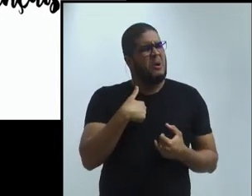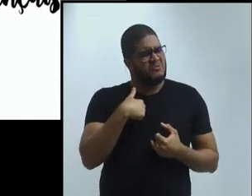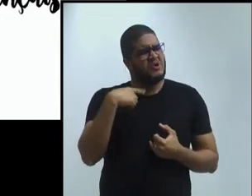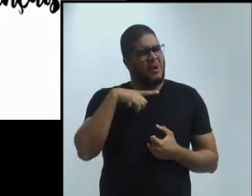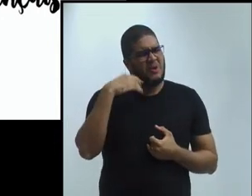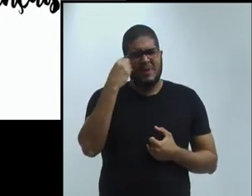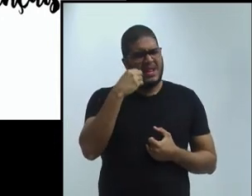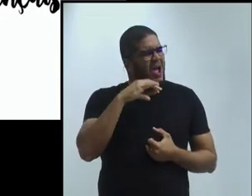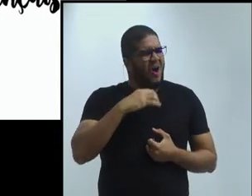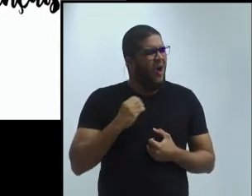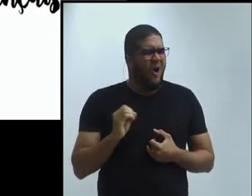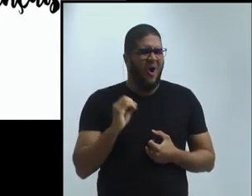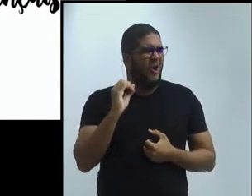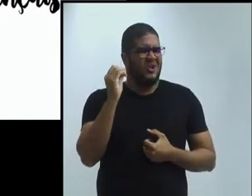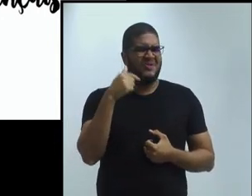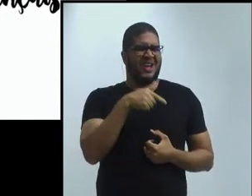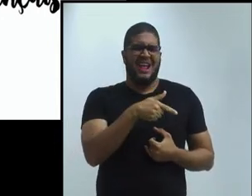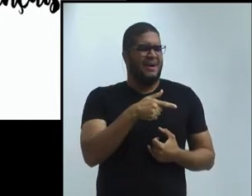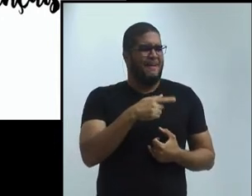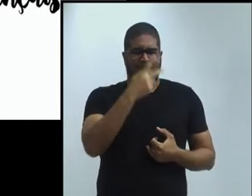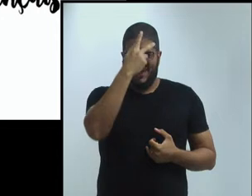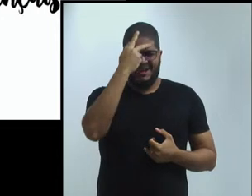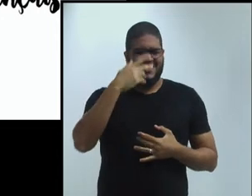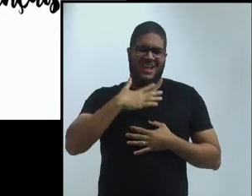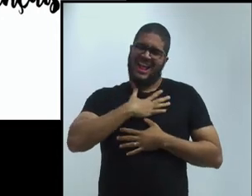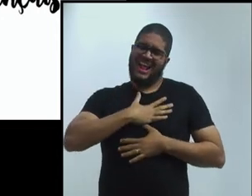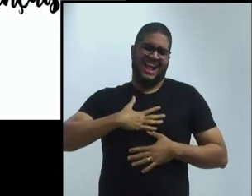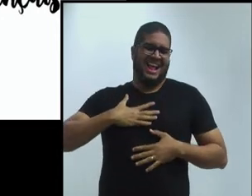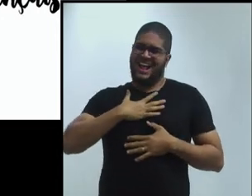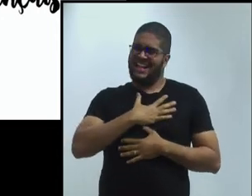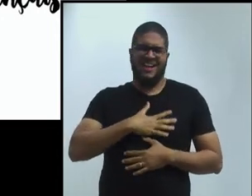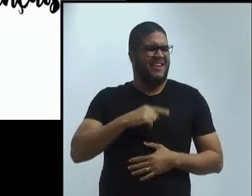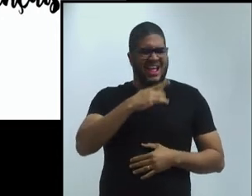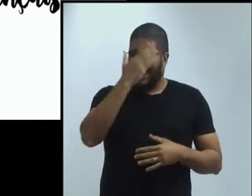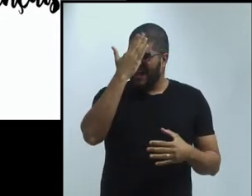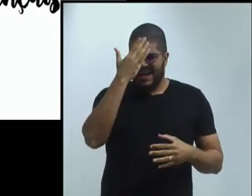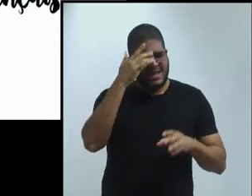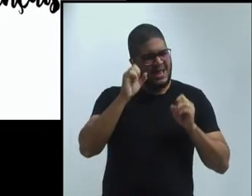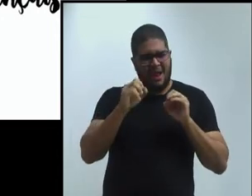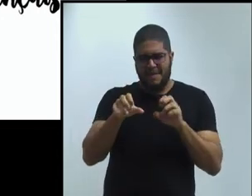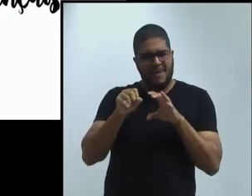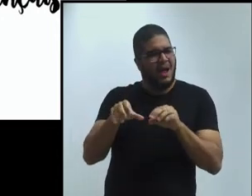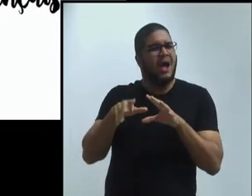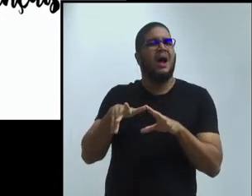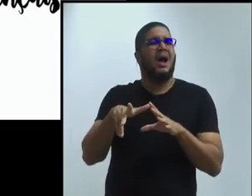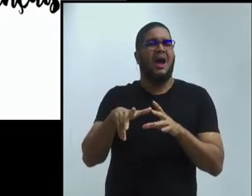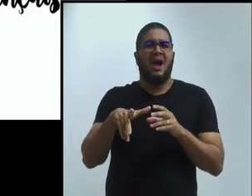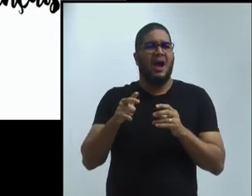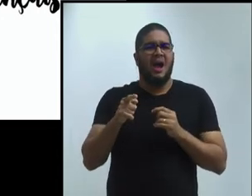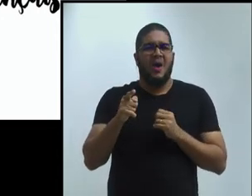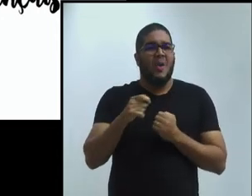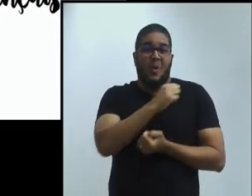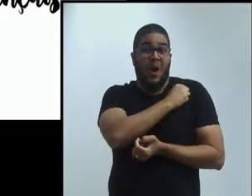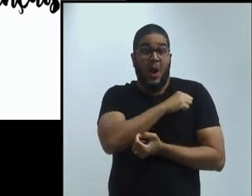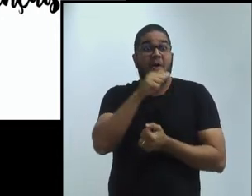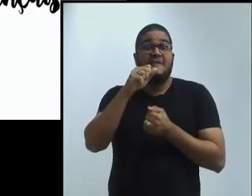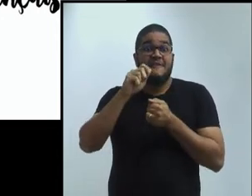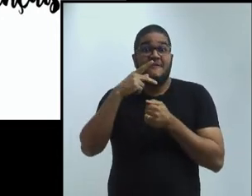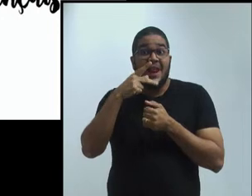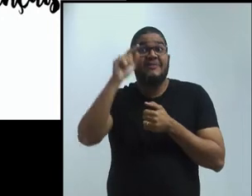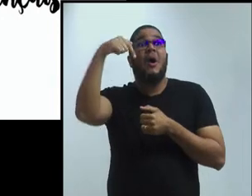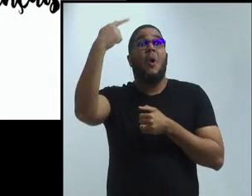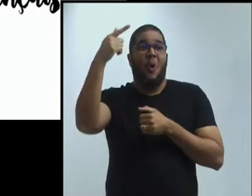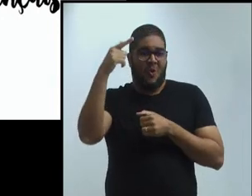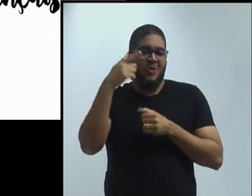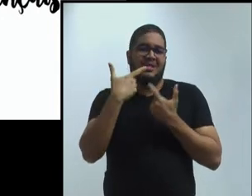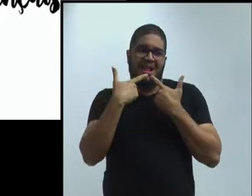então, ele escolhia as palavras, ele sabia dar aulas para alunos que falavam outras línguas. Mas,